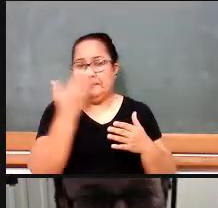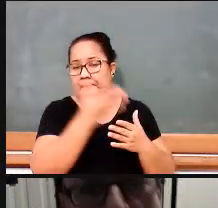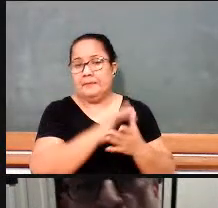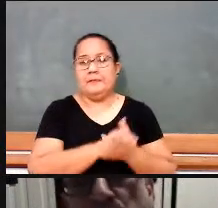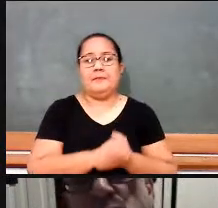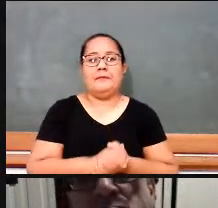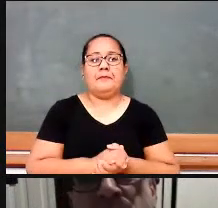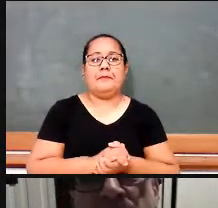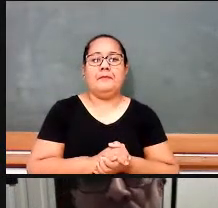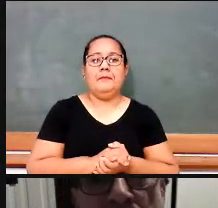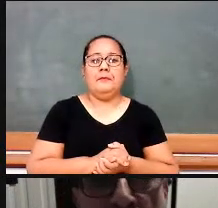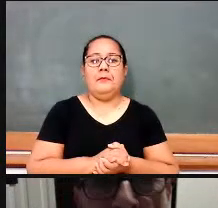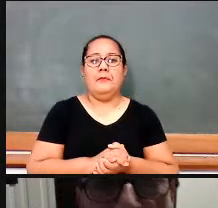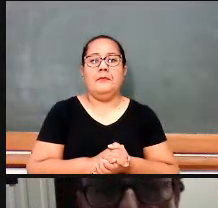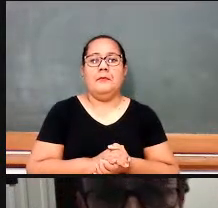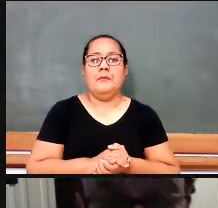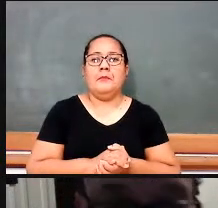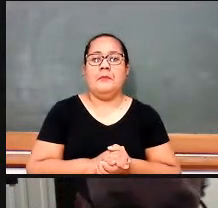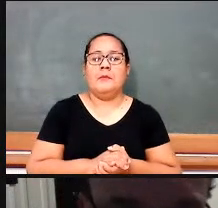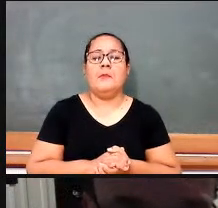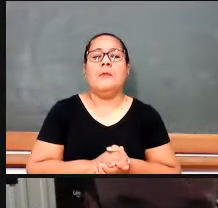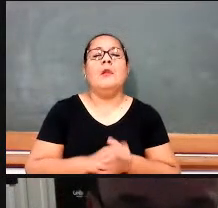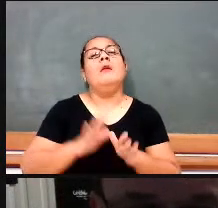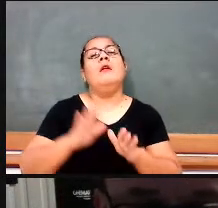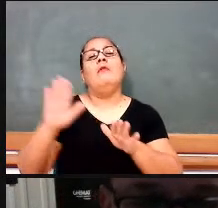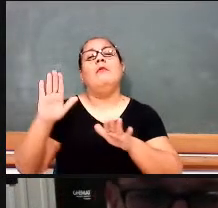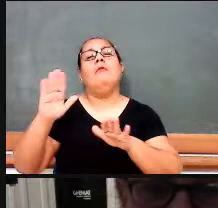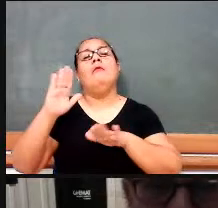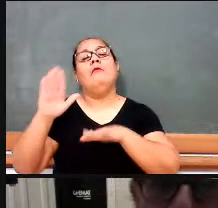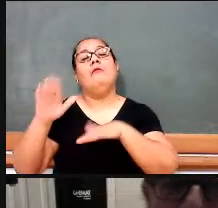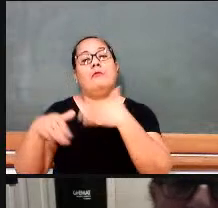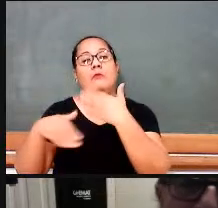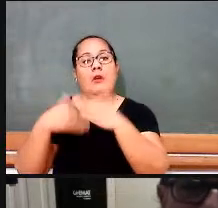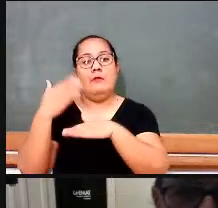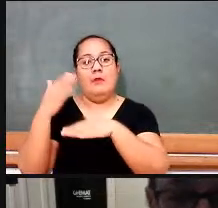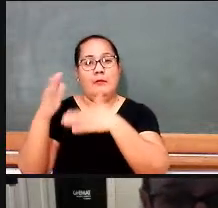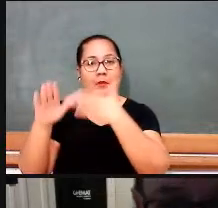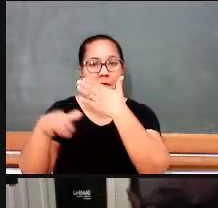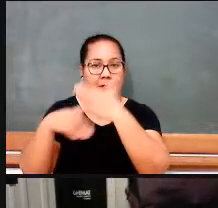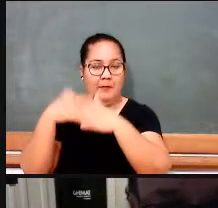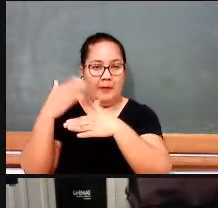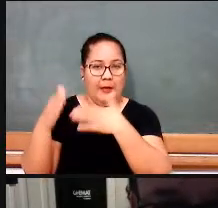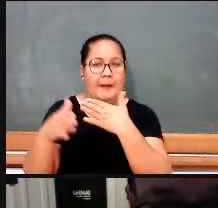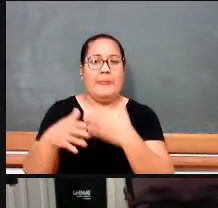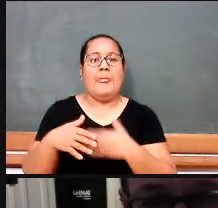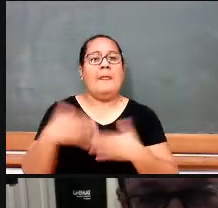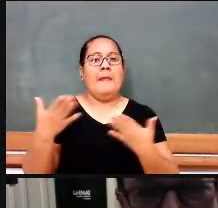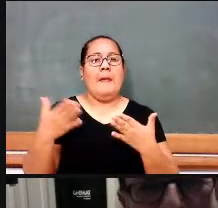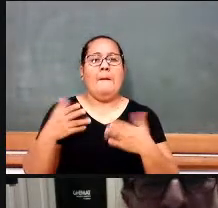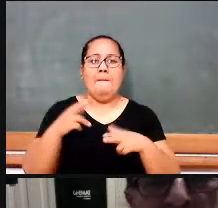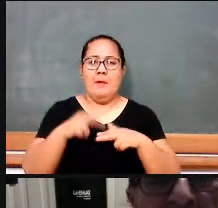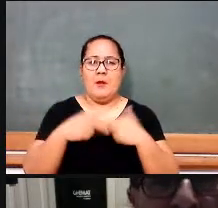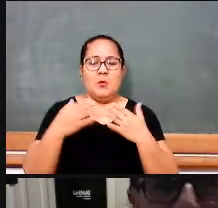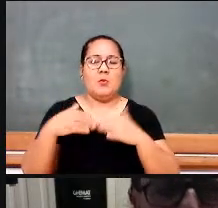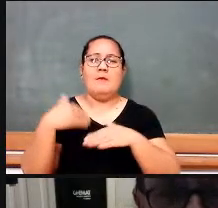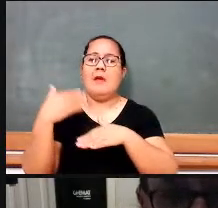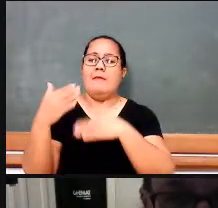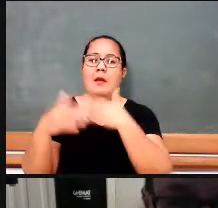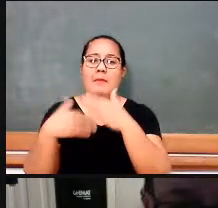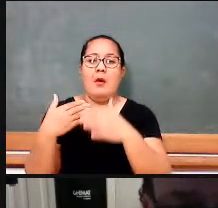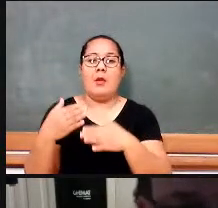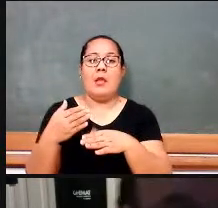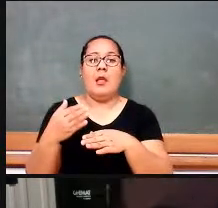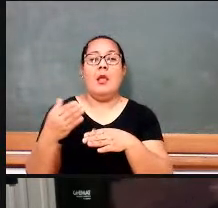Bom, aí, depois desse movimento todo, gente tem a